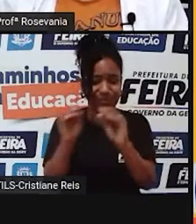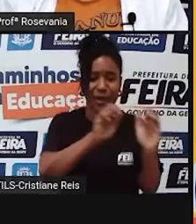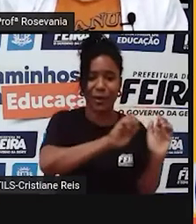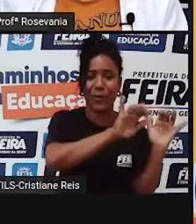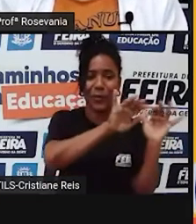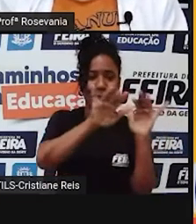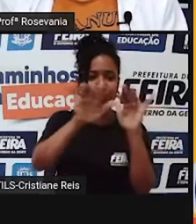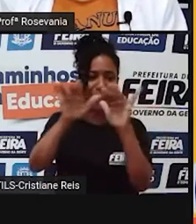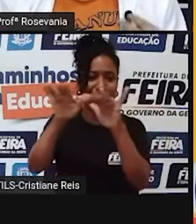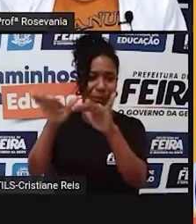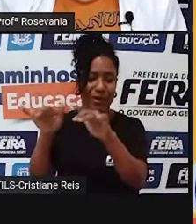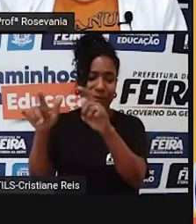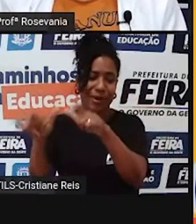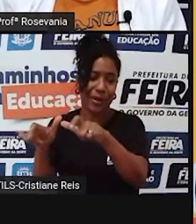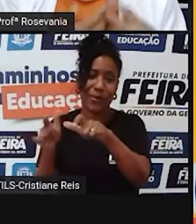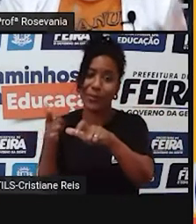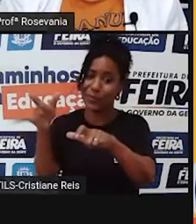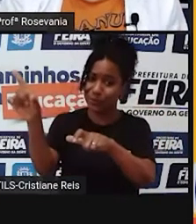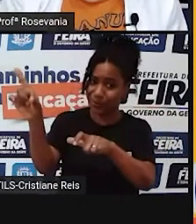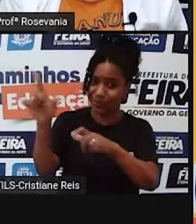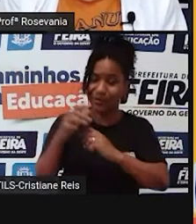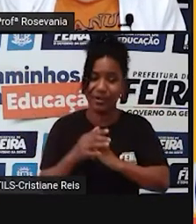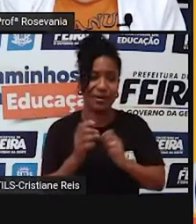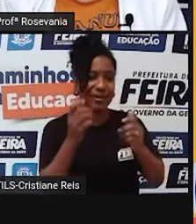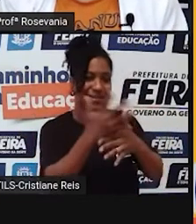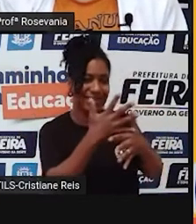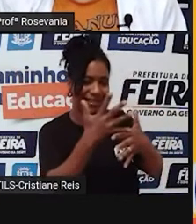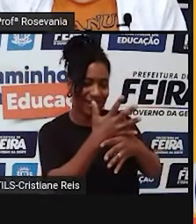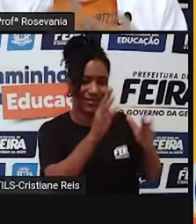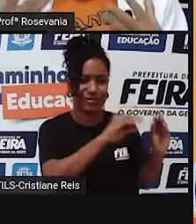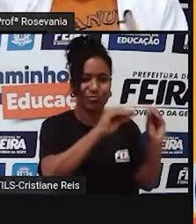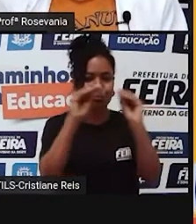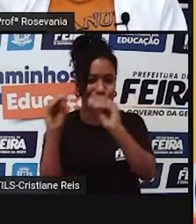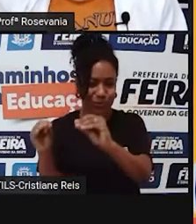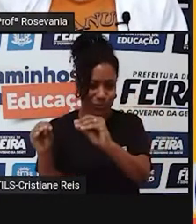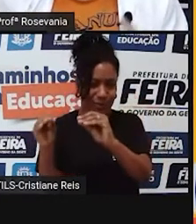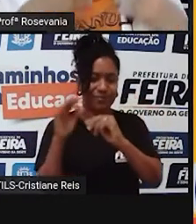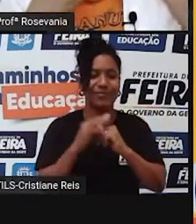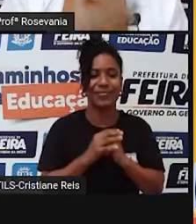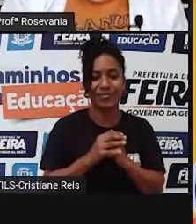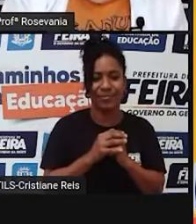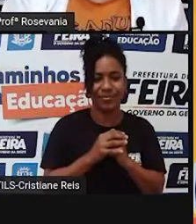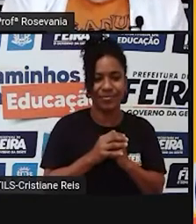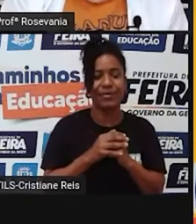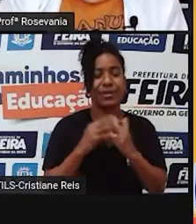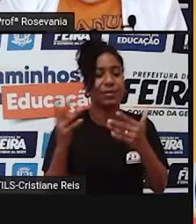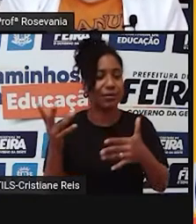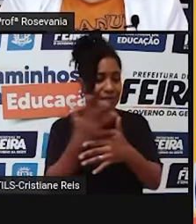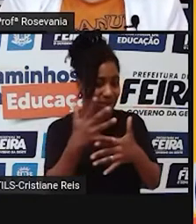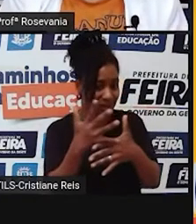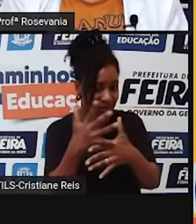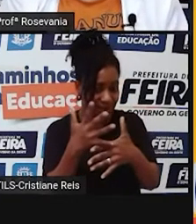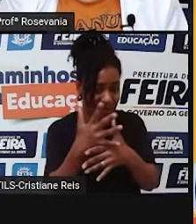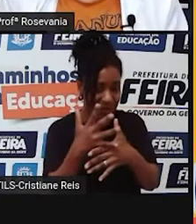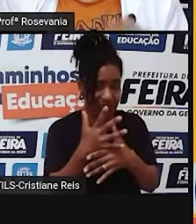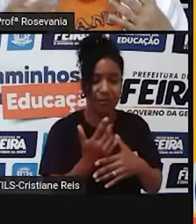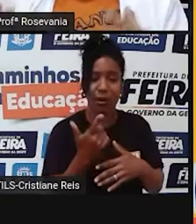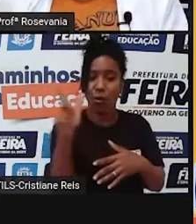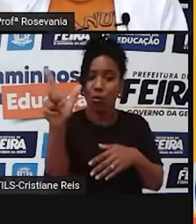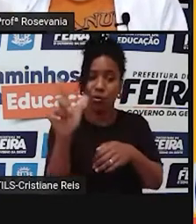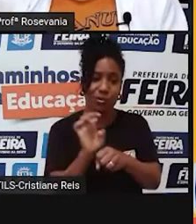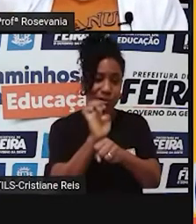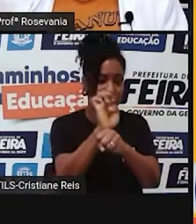daquele lugar ali. Posso me mudar da minha cidade pra outra cidade, de uma cidade para um outro estado,